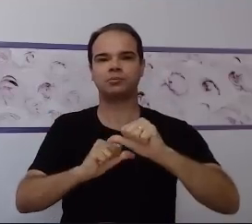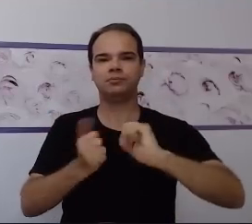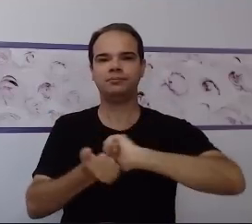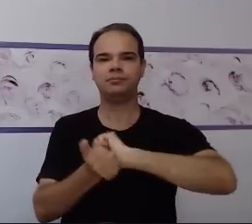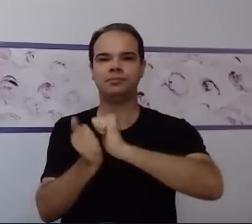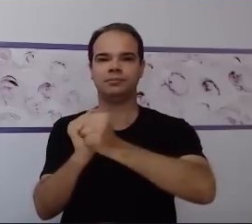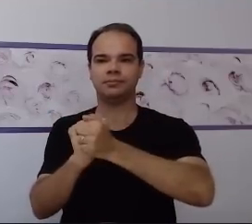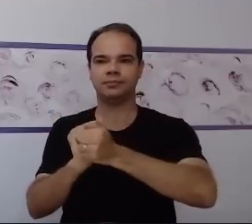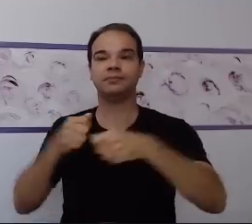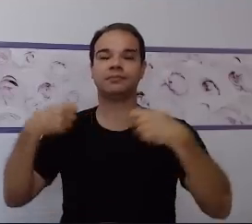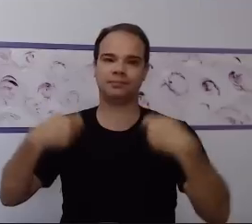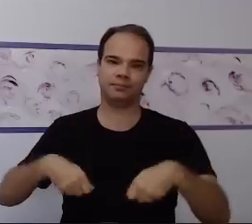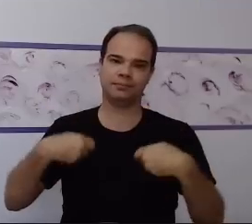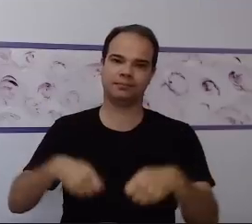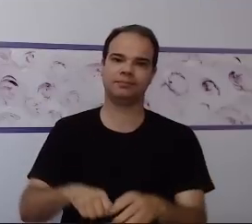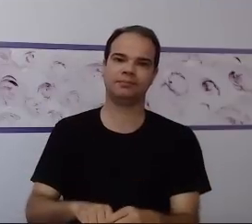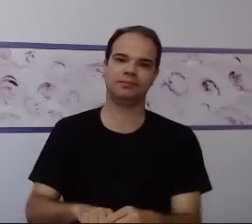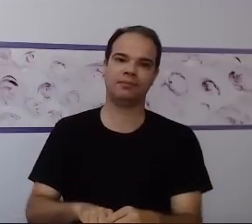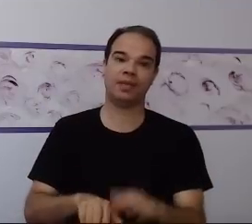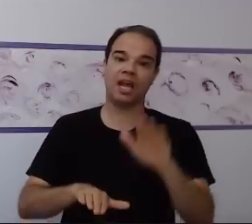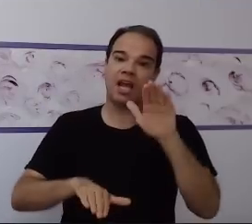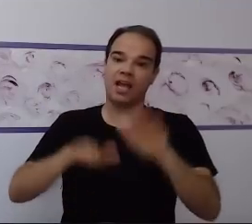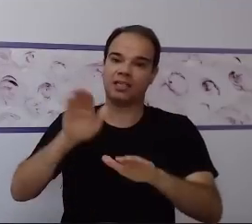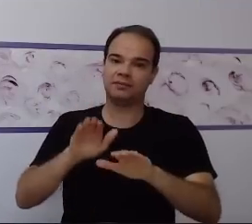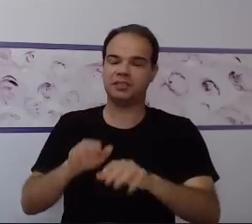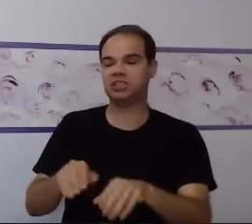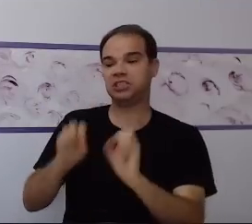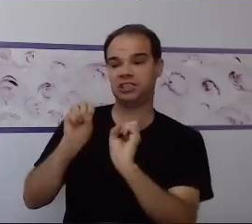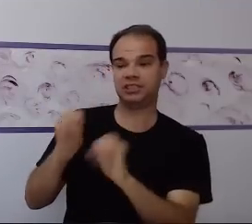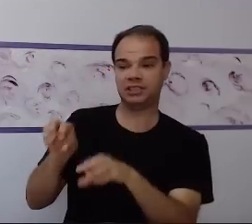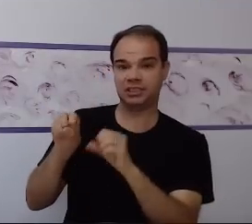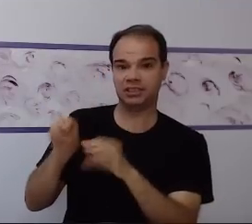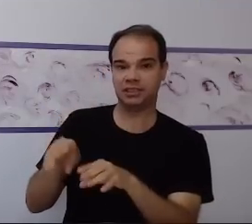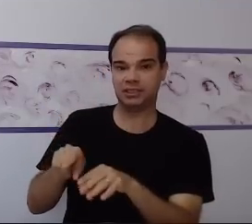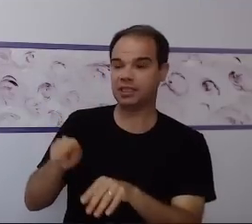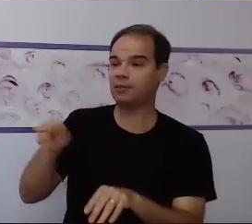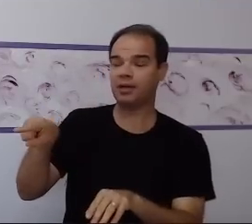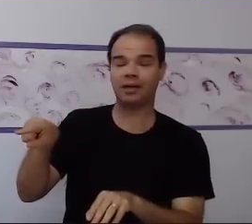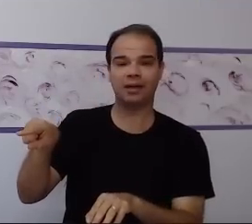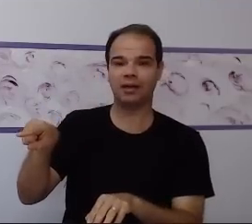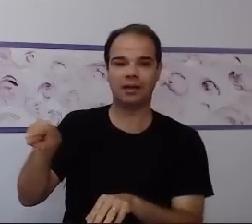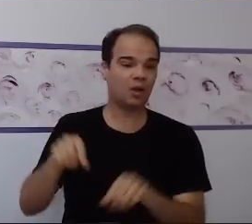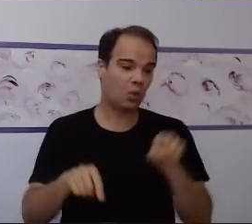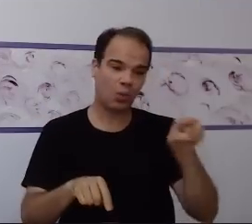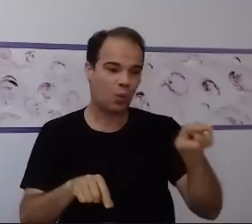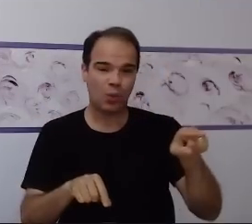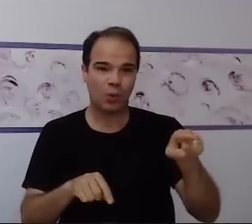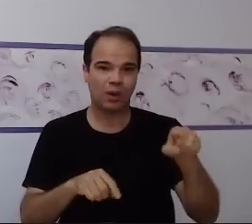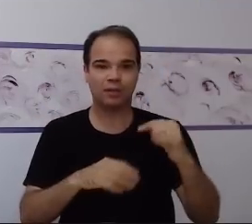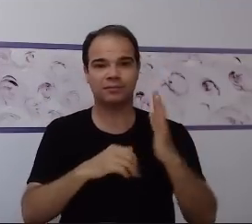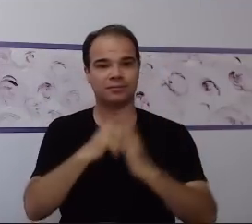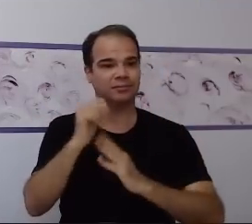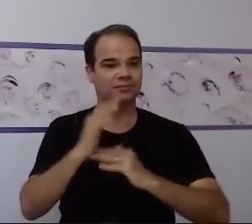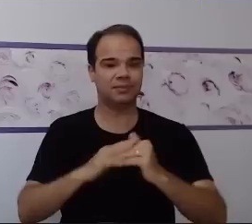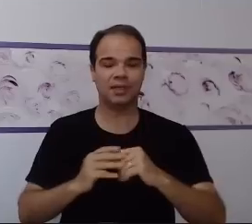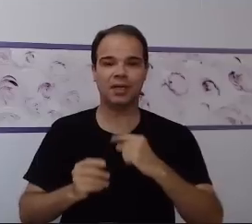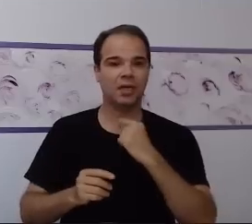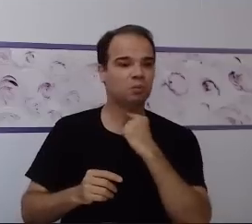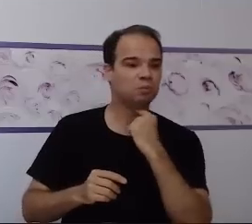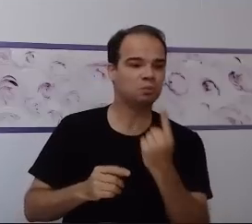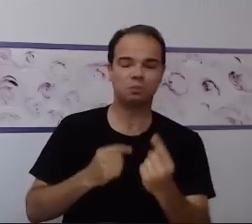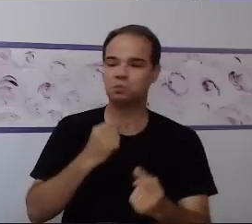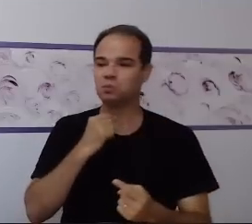não o conteúdo. Porque dependendo do conteúdo, você não vai contemplar a habilidade que esse aluno precisa